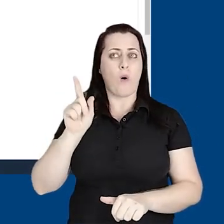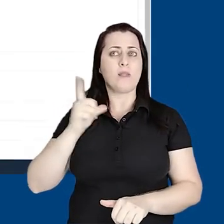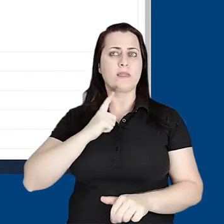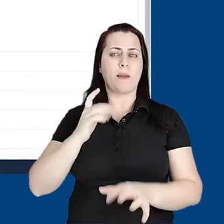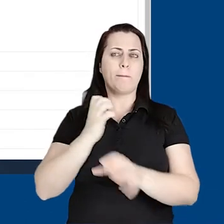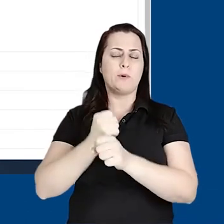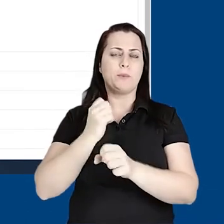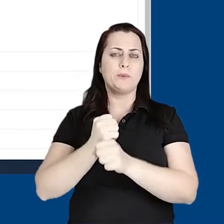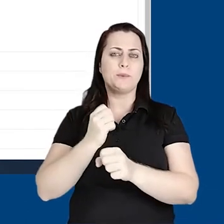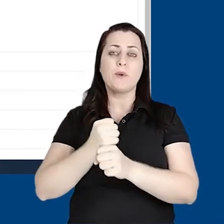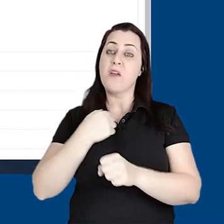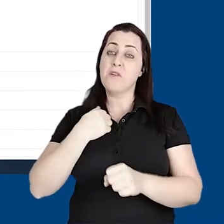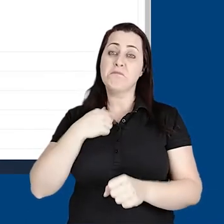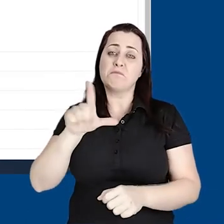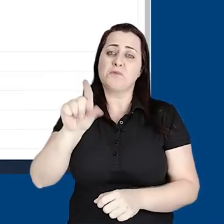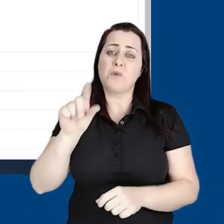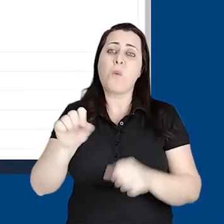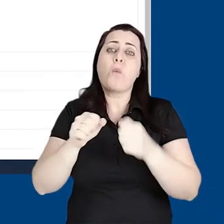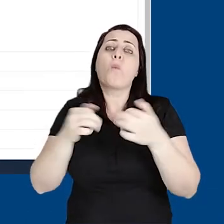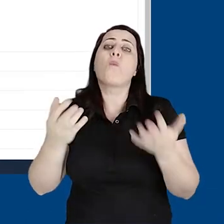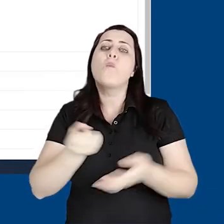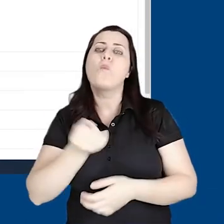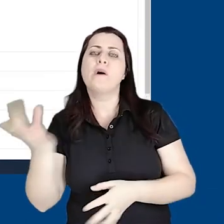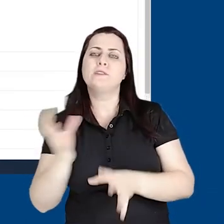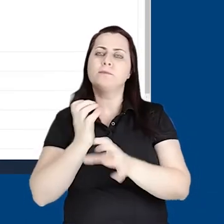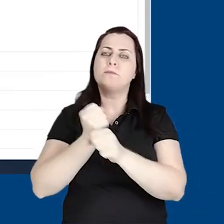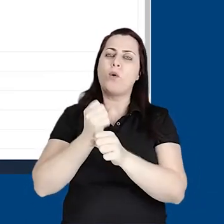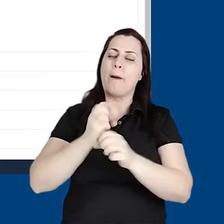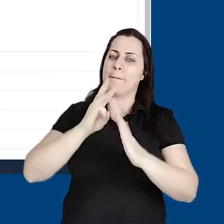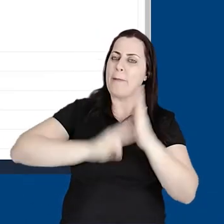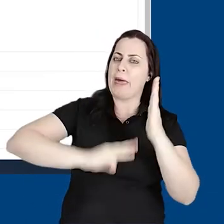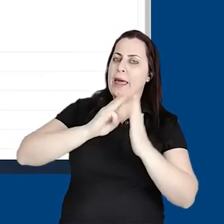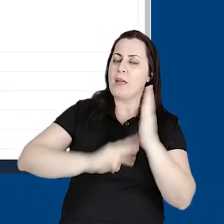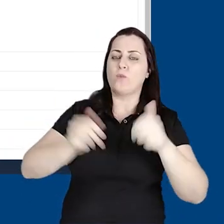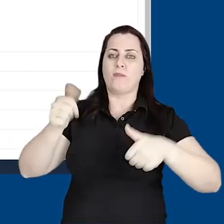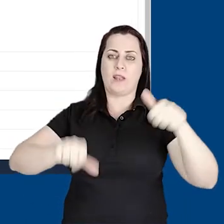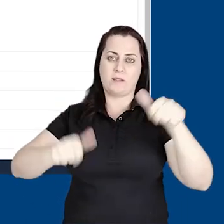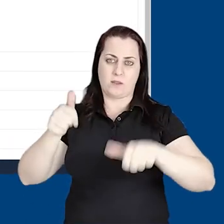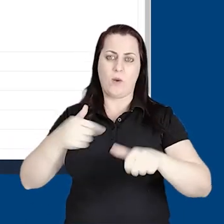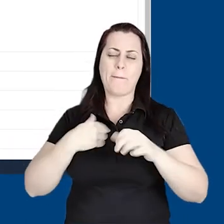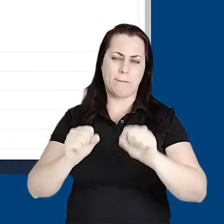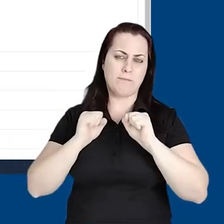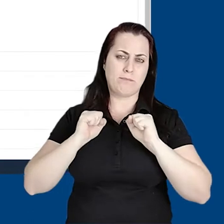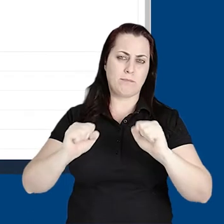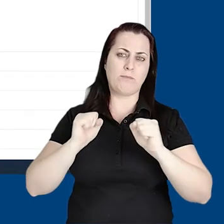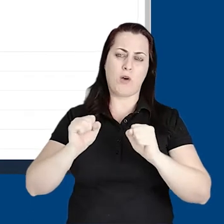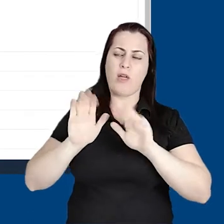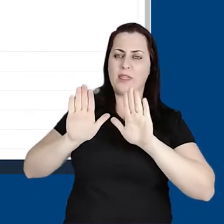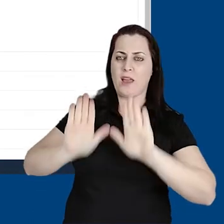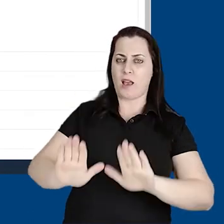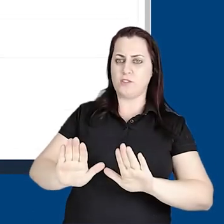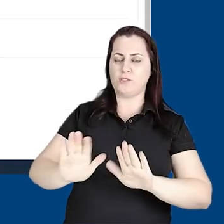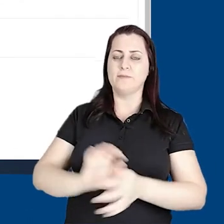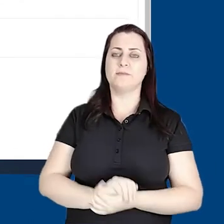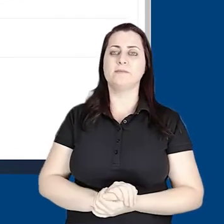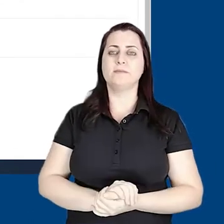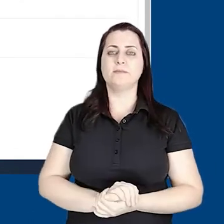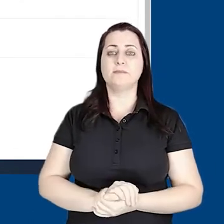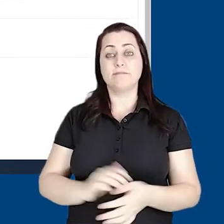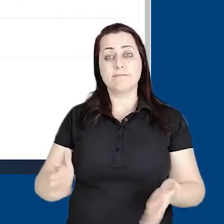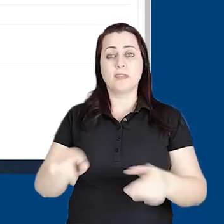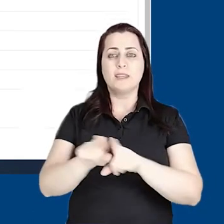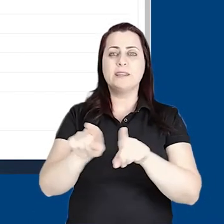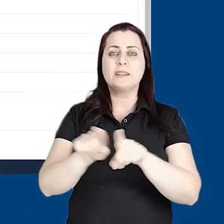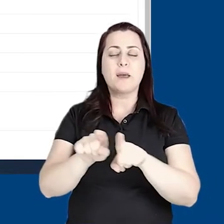vai valer pontos. Eu escolho a quantidade de pontos, método de avaliação, posso manter ele assim.